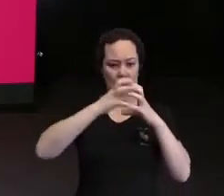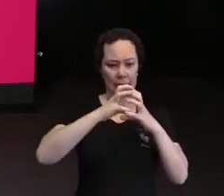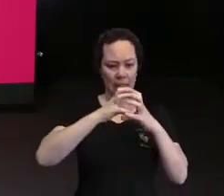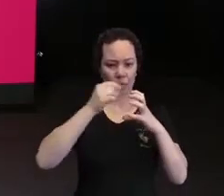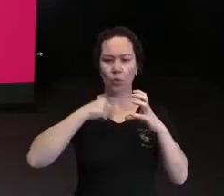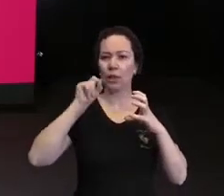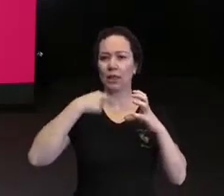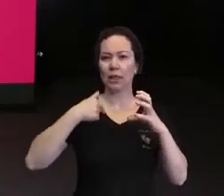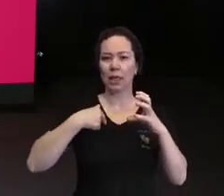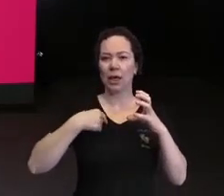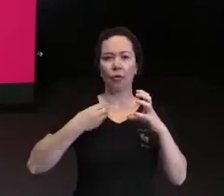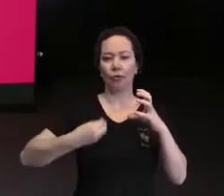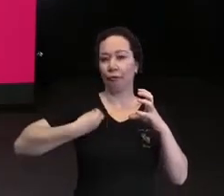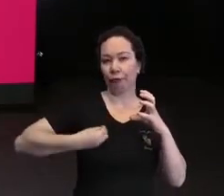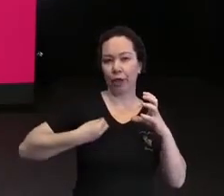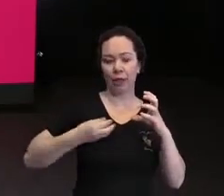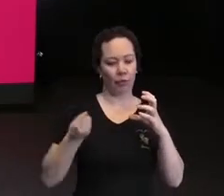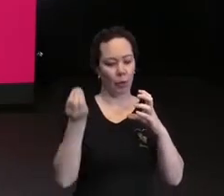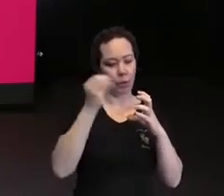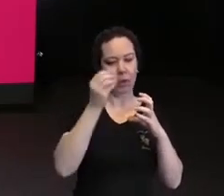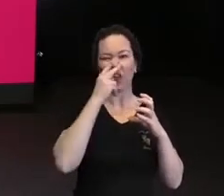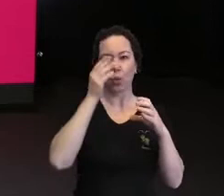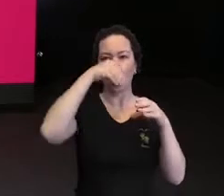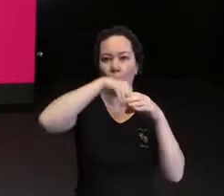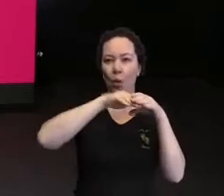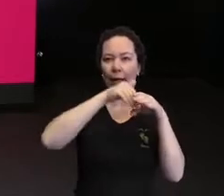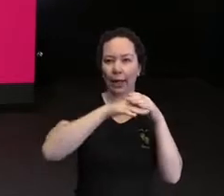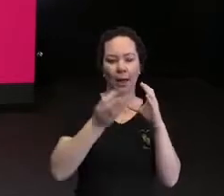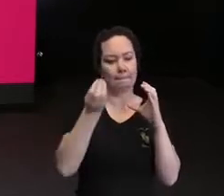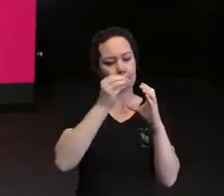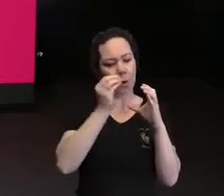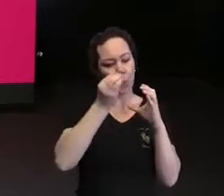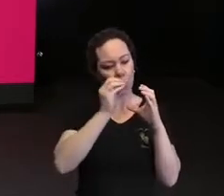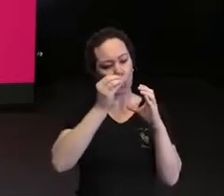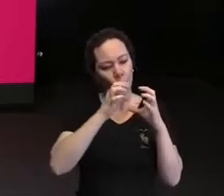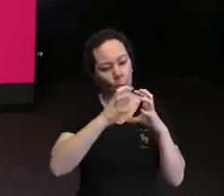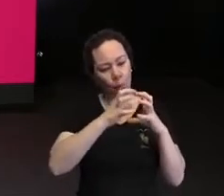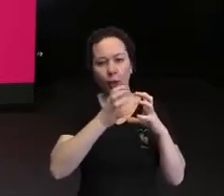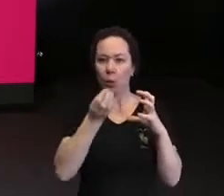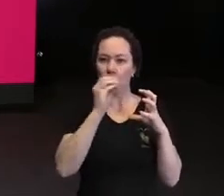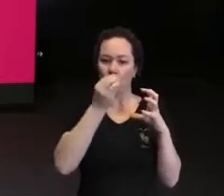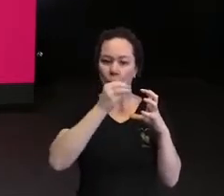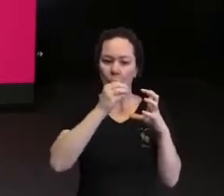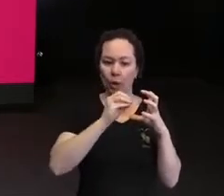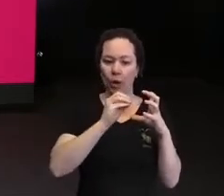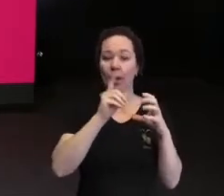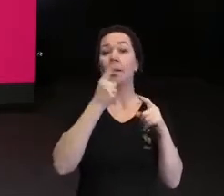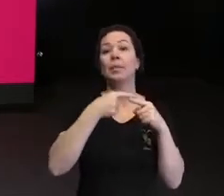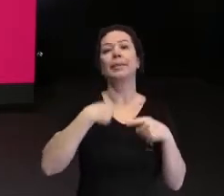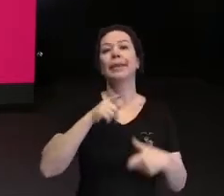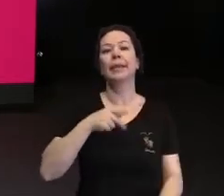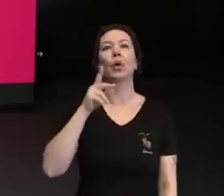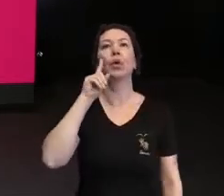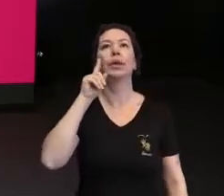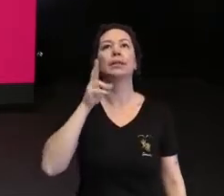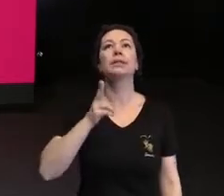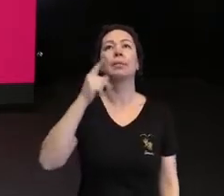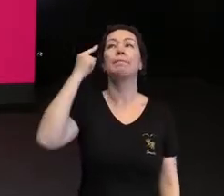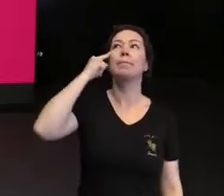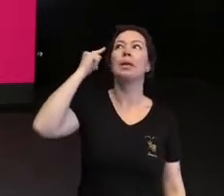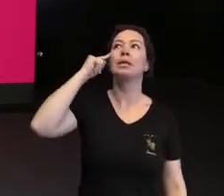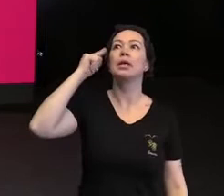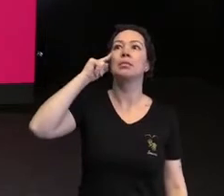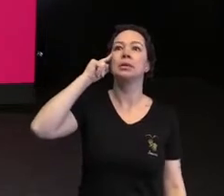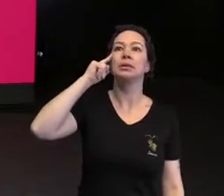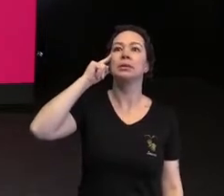que a gente passa, que a gente conhece e permite com que a gente não tenha que ficar o tempo todo pensando. Imagina se a gente tivesse que pensar, desde